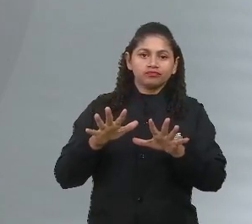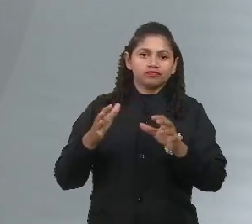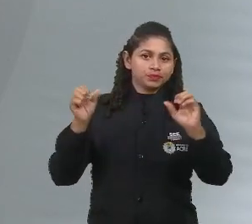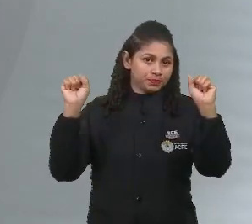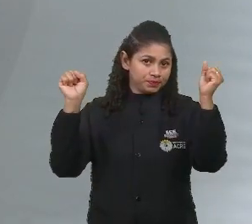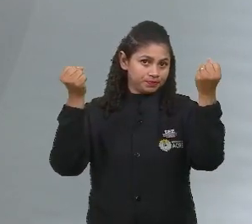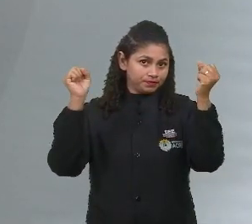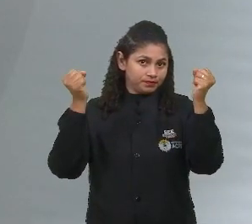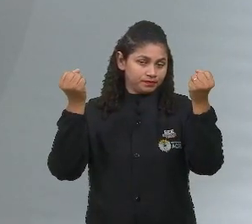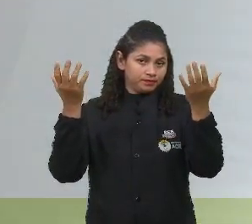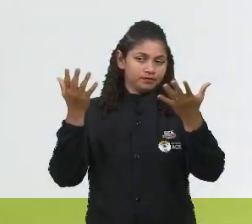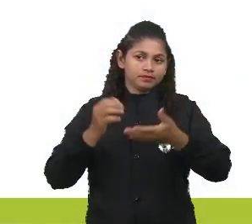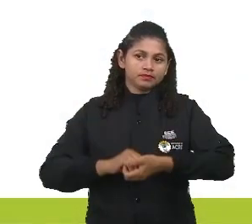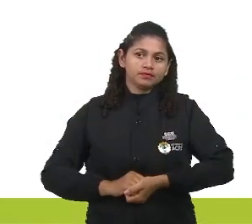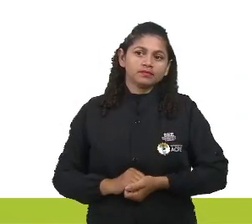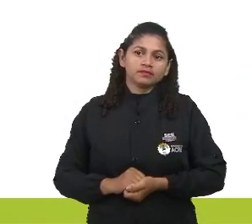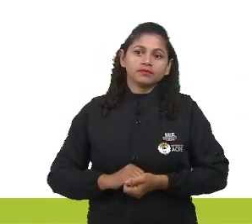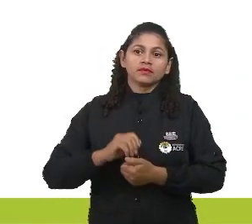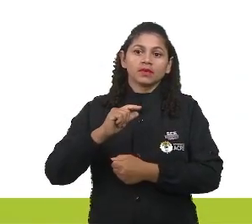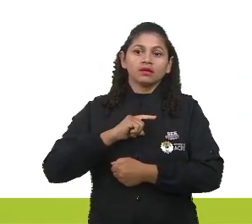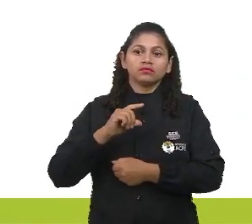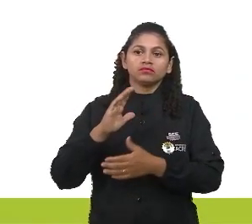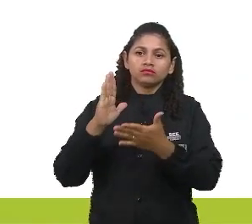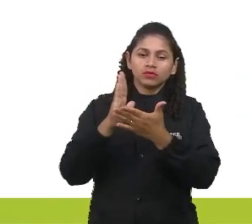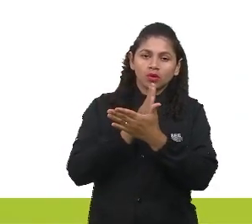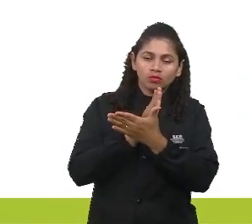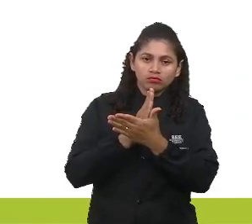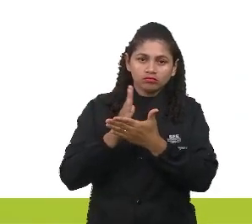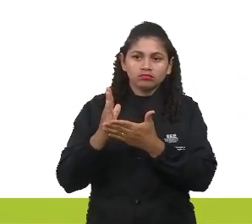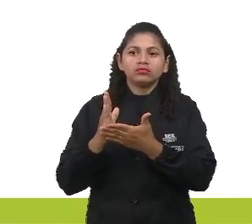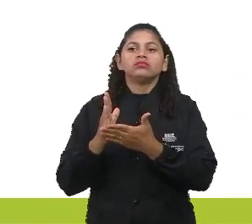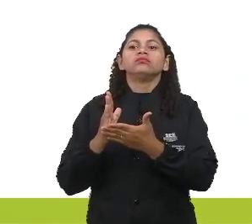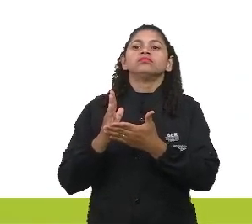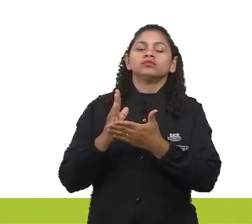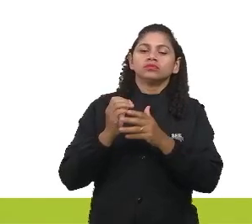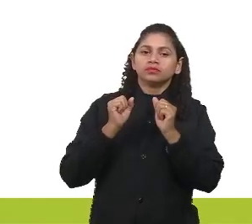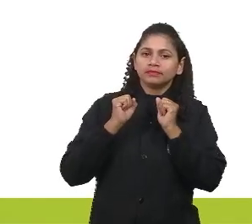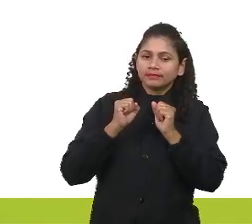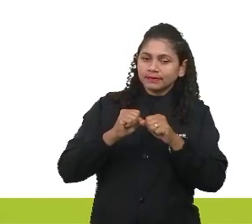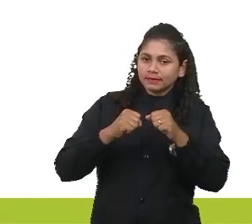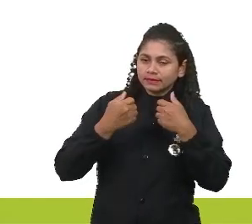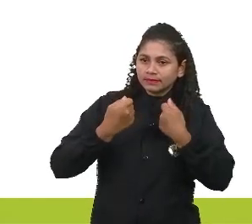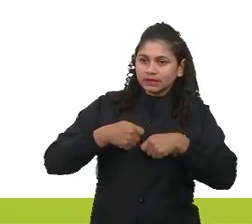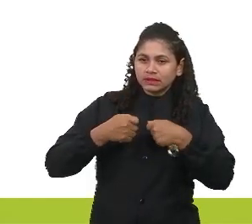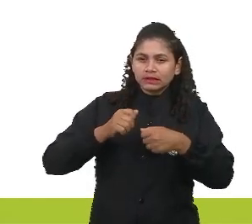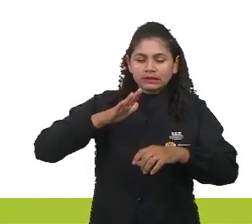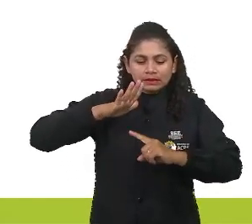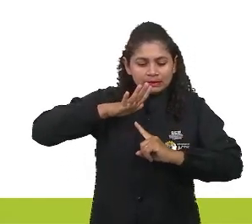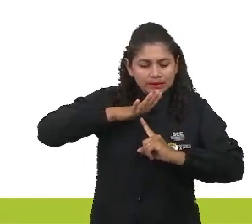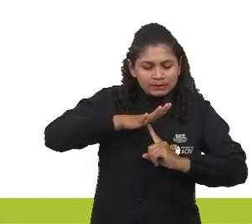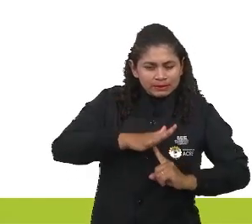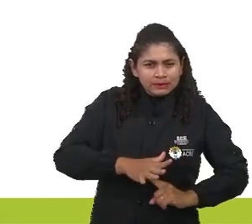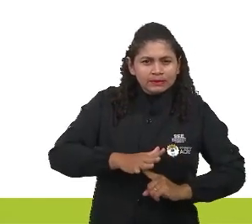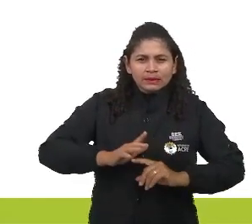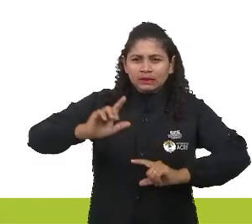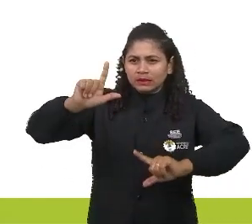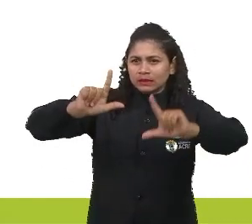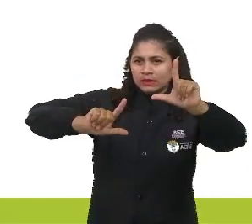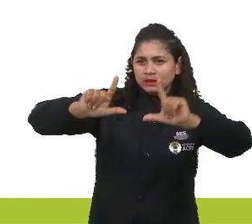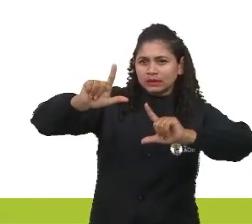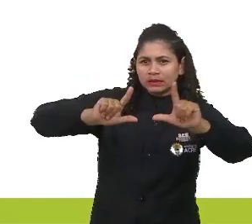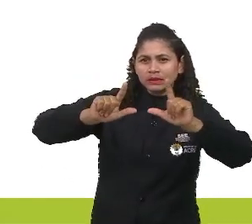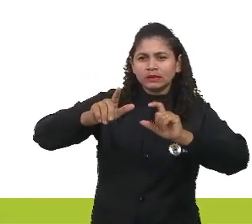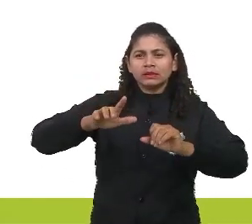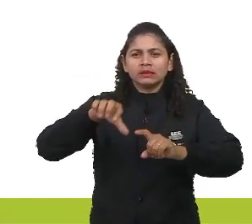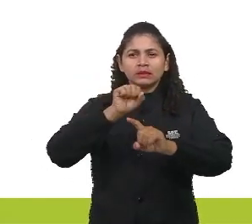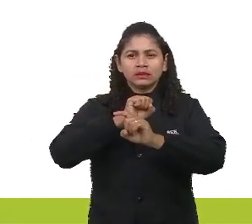Tranquilo até aí? E aí é que a gente tem alguns dilemas a serem considerados, ponderados. Pressão da mídia, pressão social, pressão interna, orientação